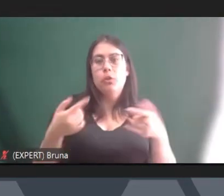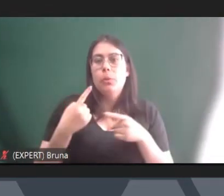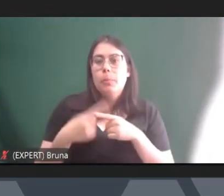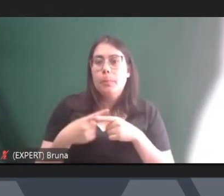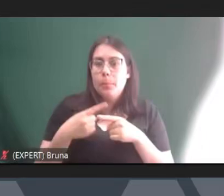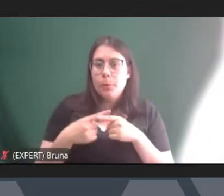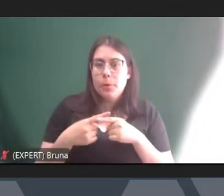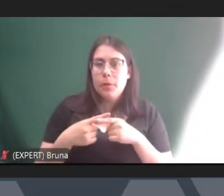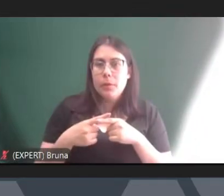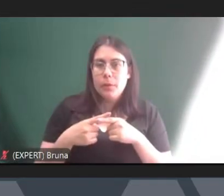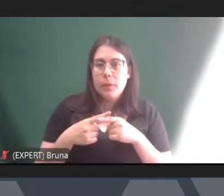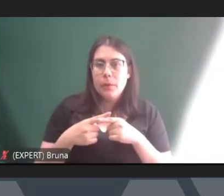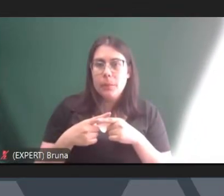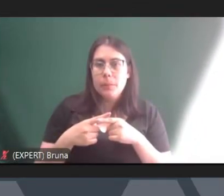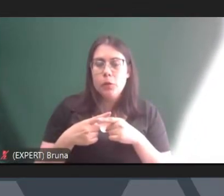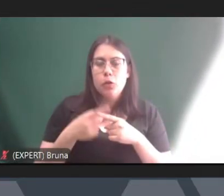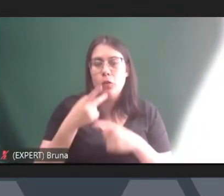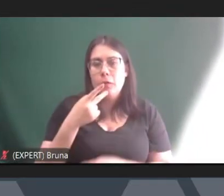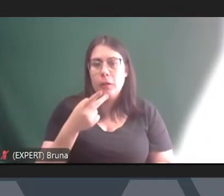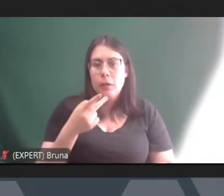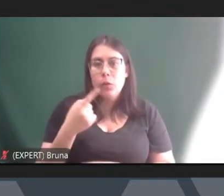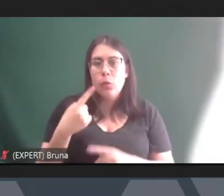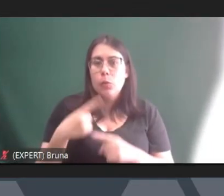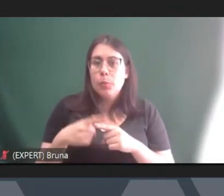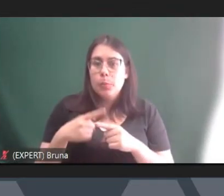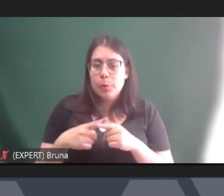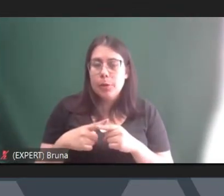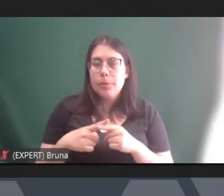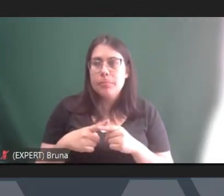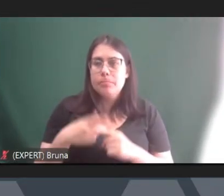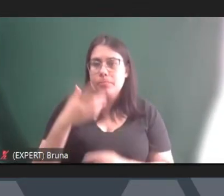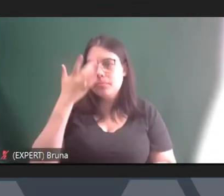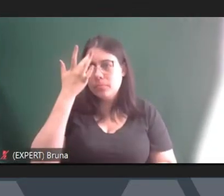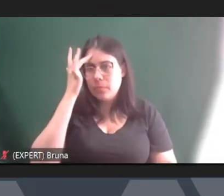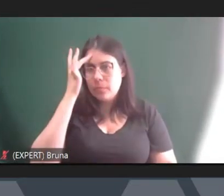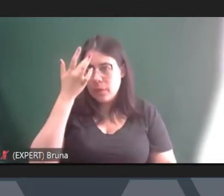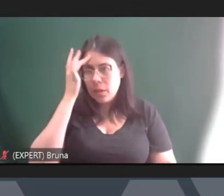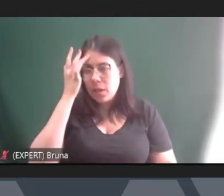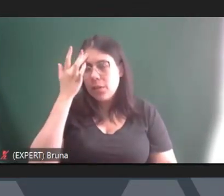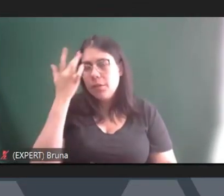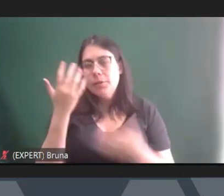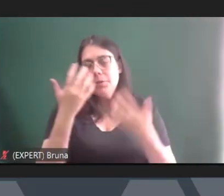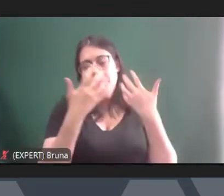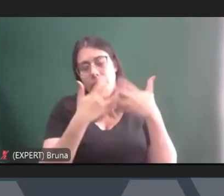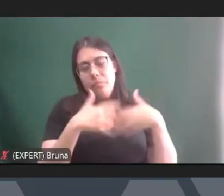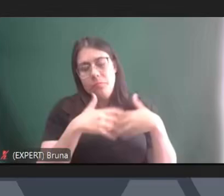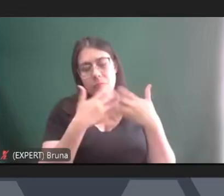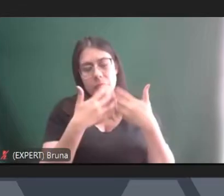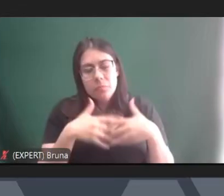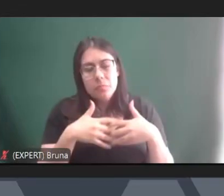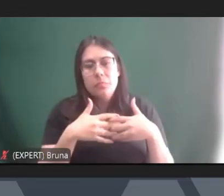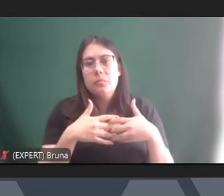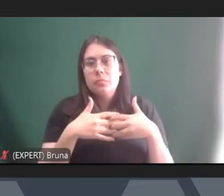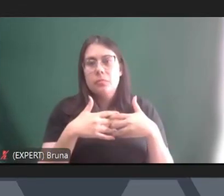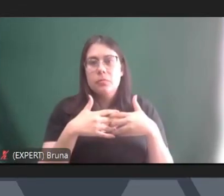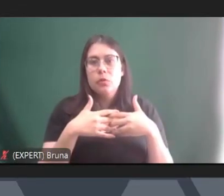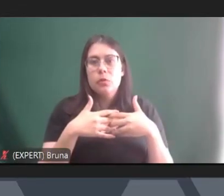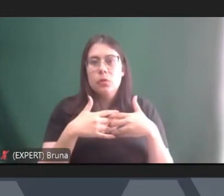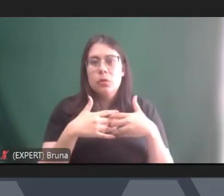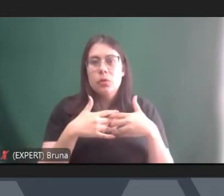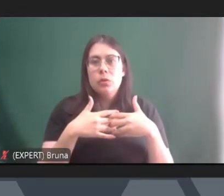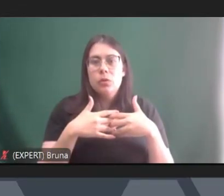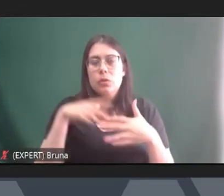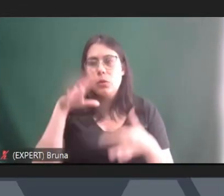porque acho que há uma compreensível até mas acho que há uma simplificação em relação aos